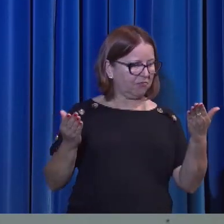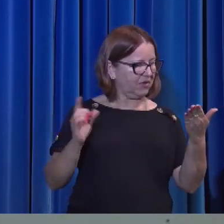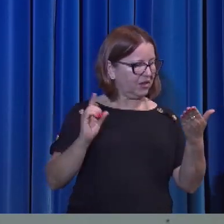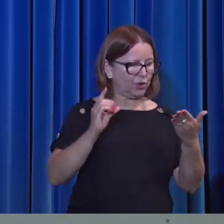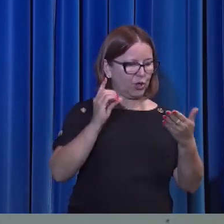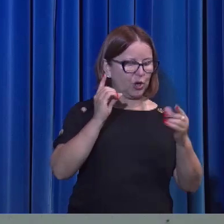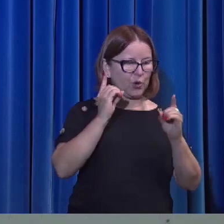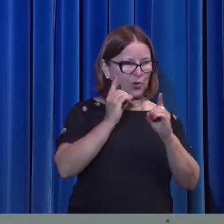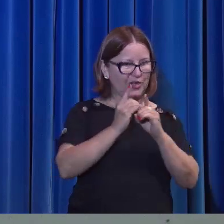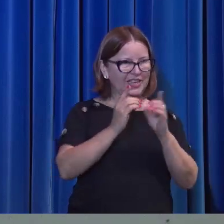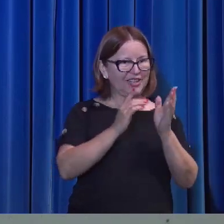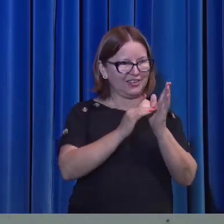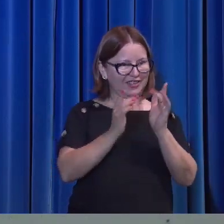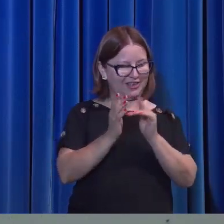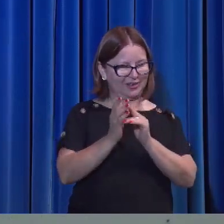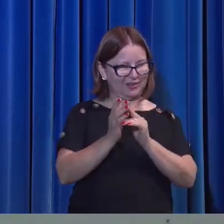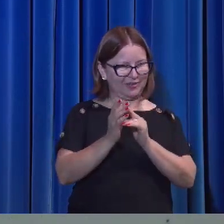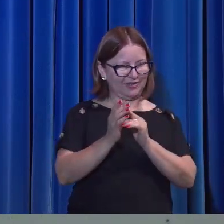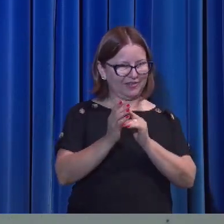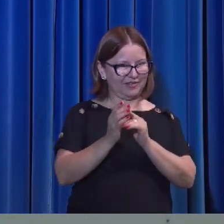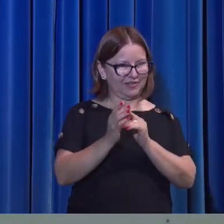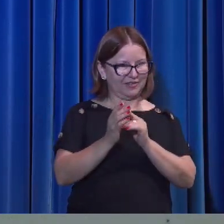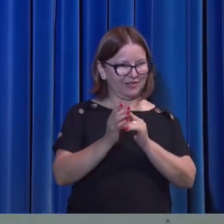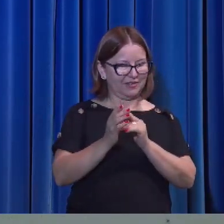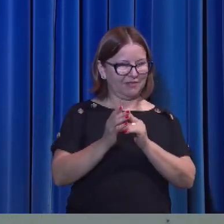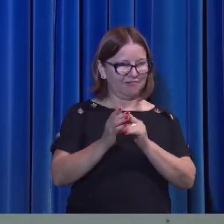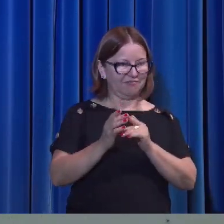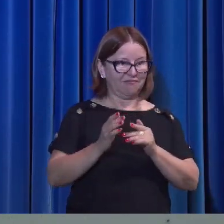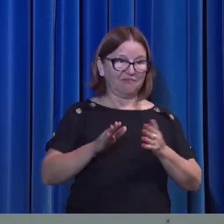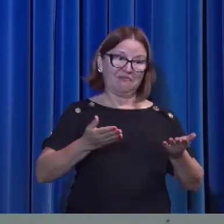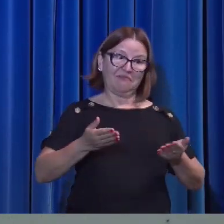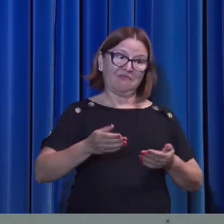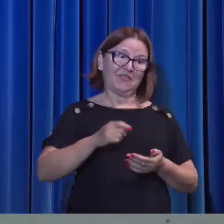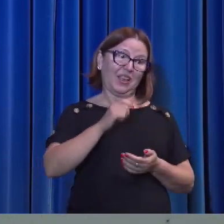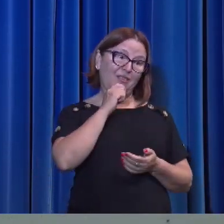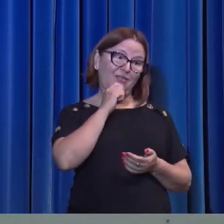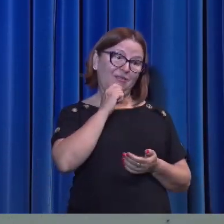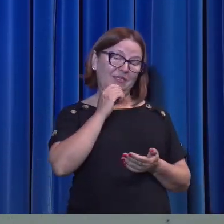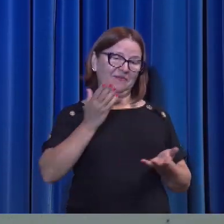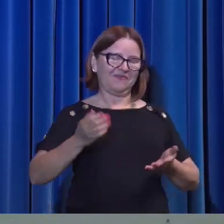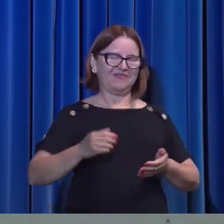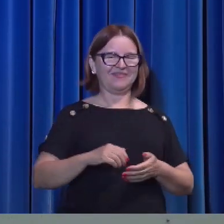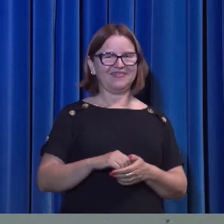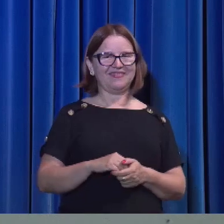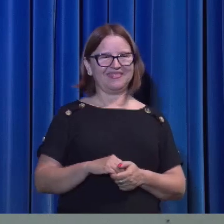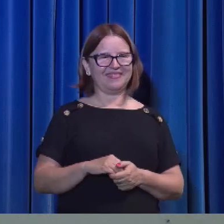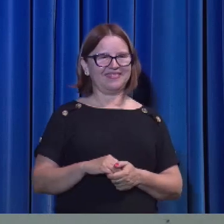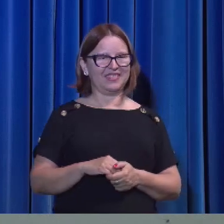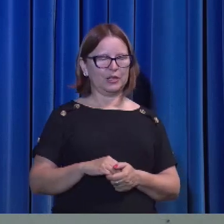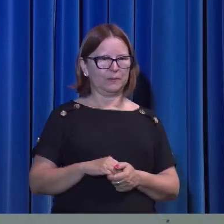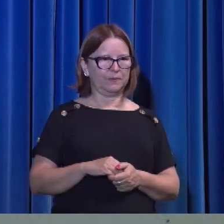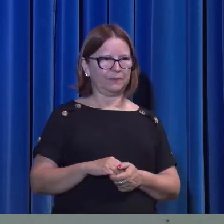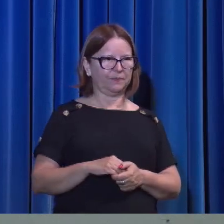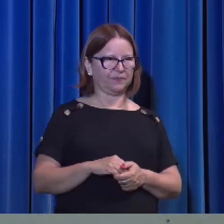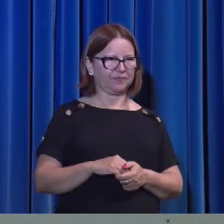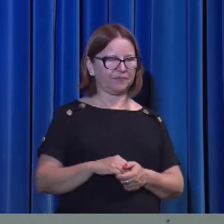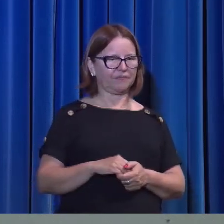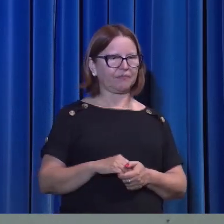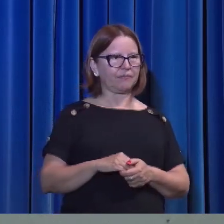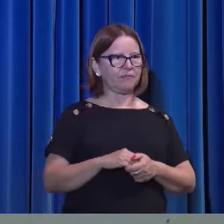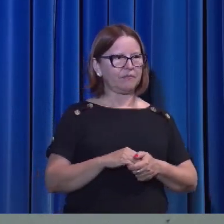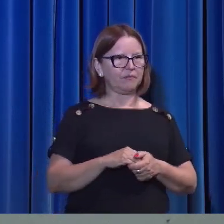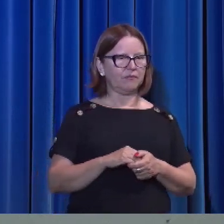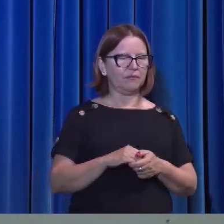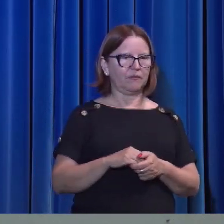Porque ele está, eu vou dizer um assim, até nas genealogias, só para provocar, porque as